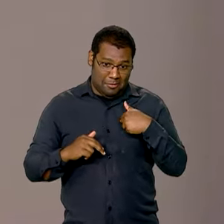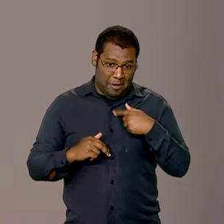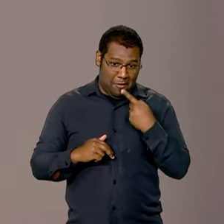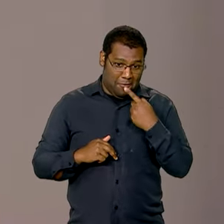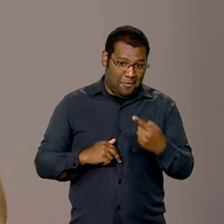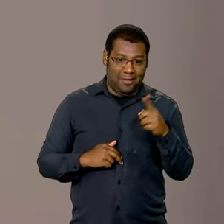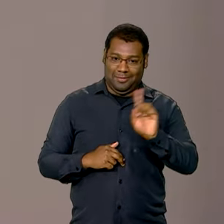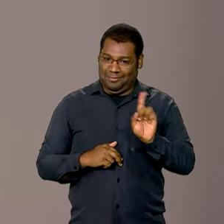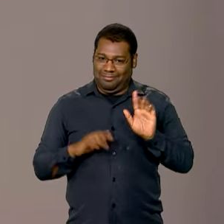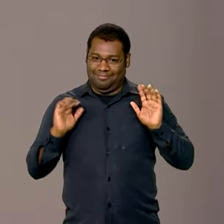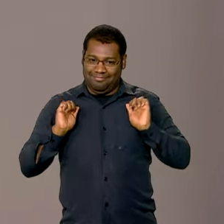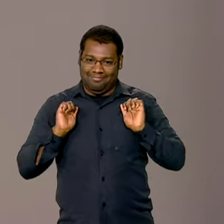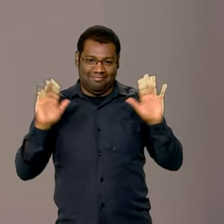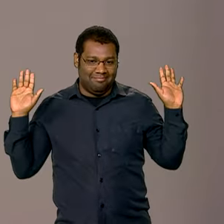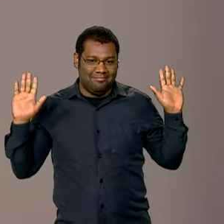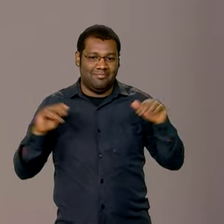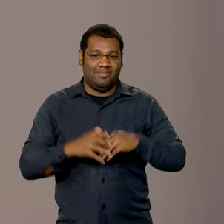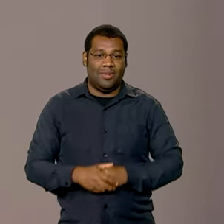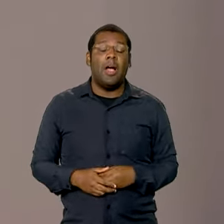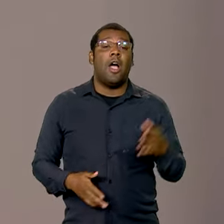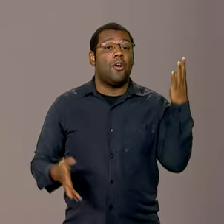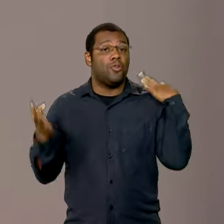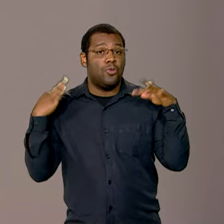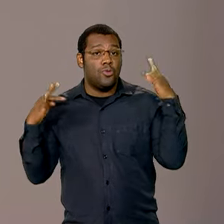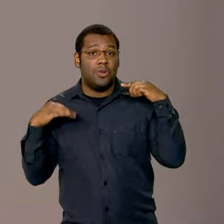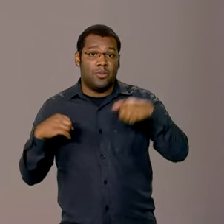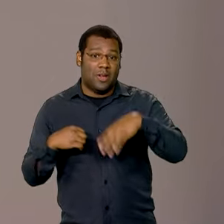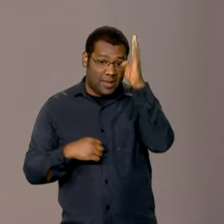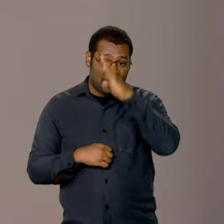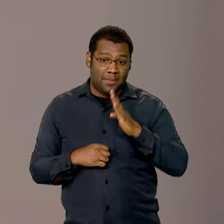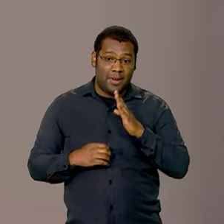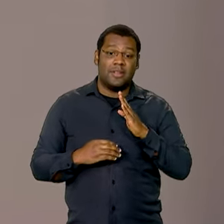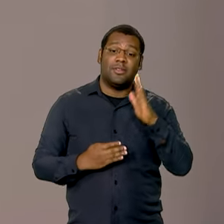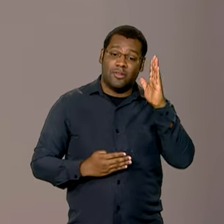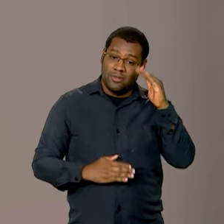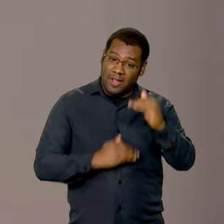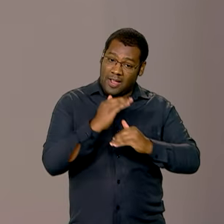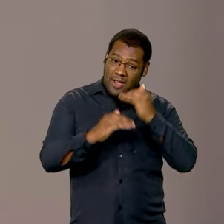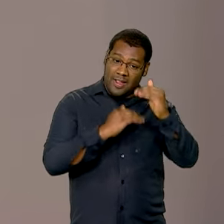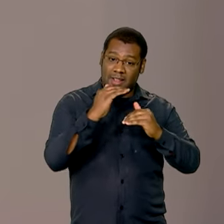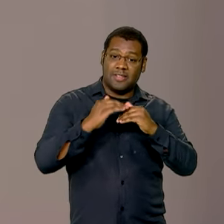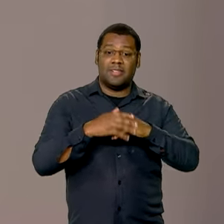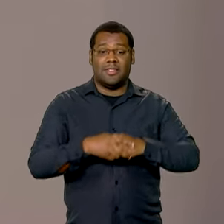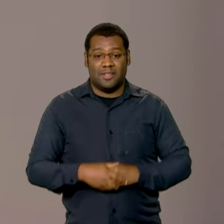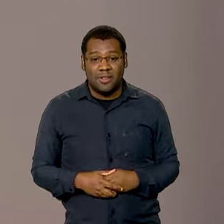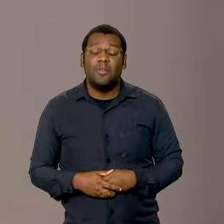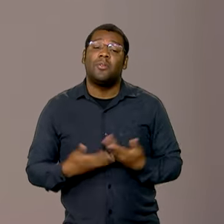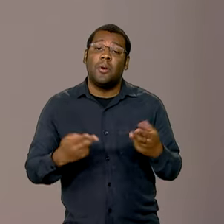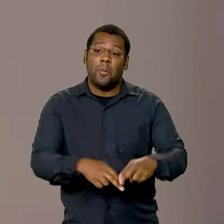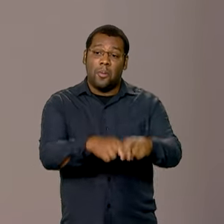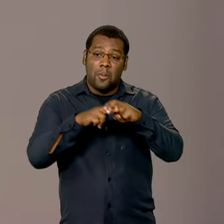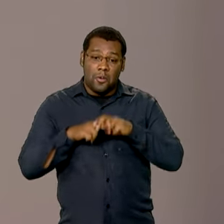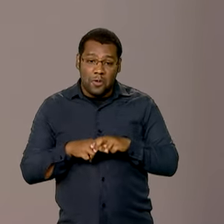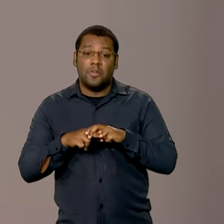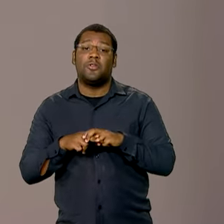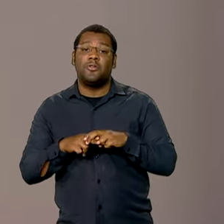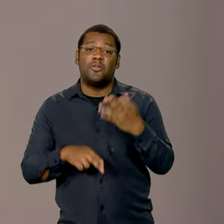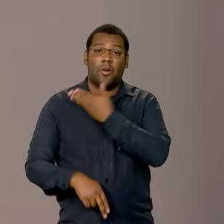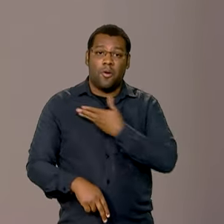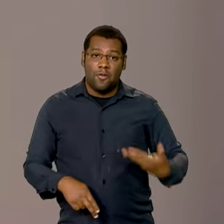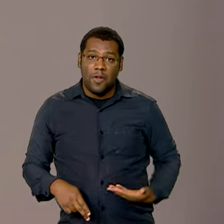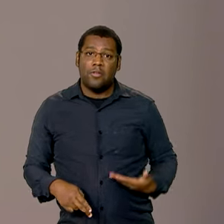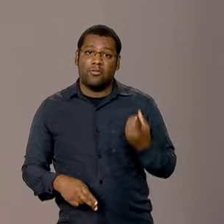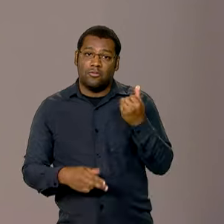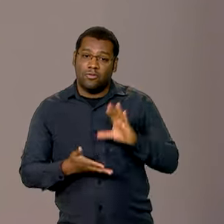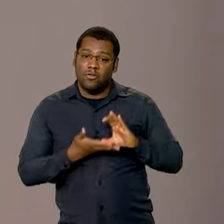E o ministro destacou que o turismo no país está crescendo junto com o Brasil, graças aos investimentos no setor e ao